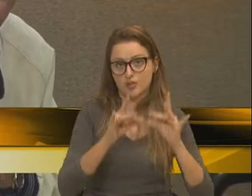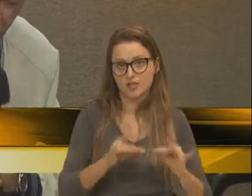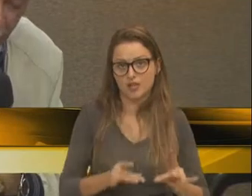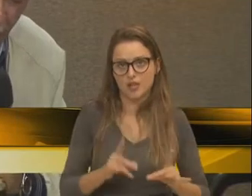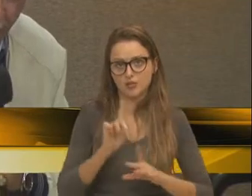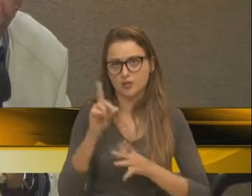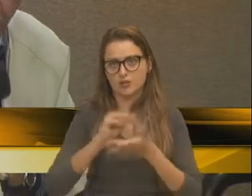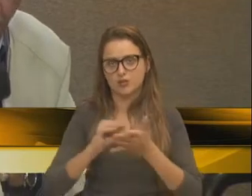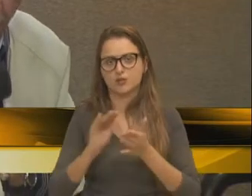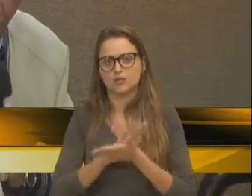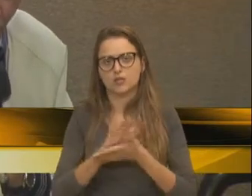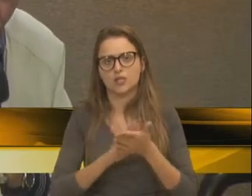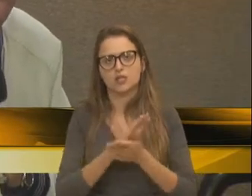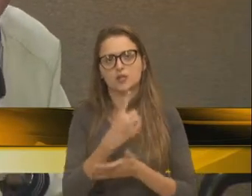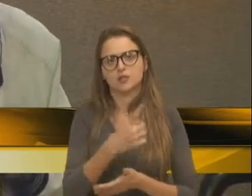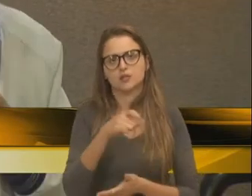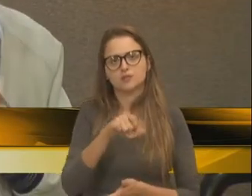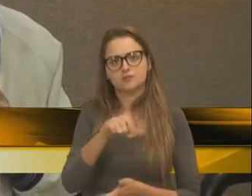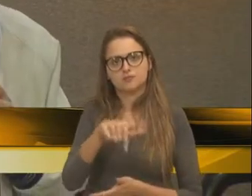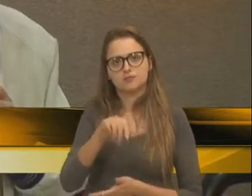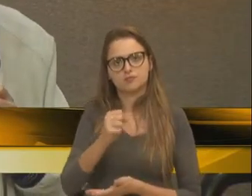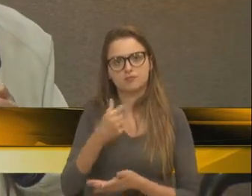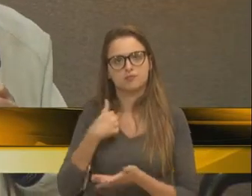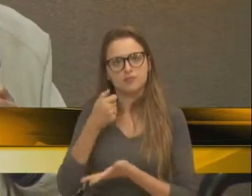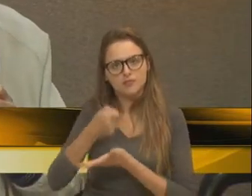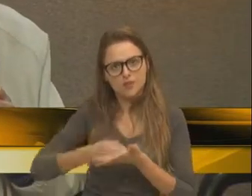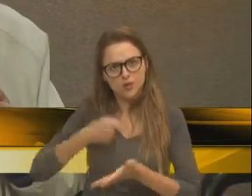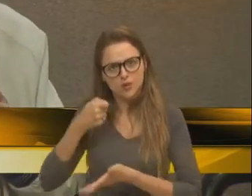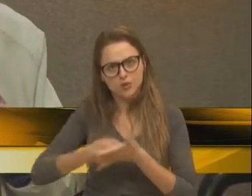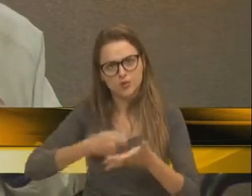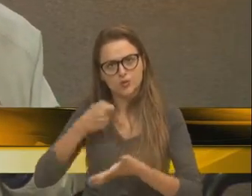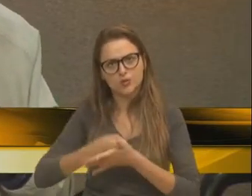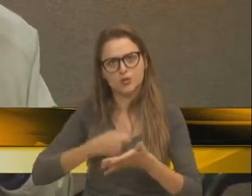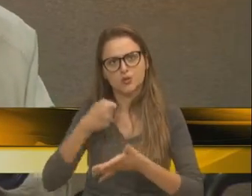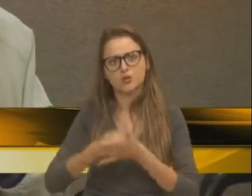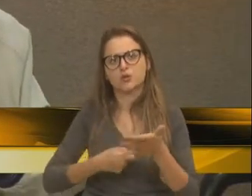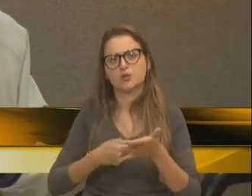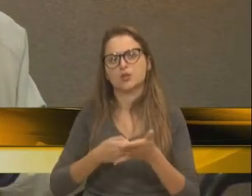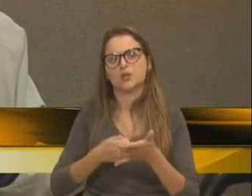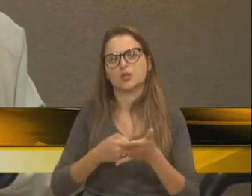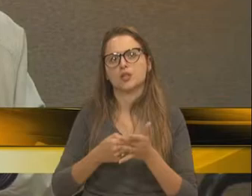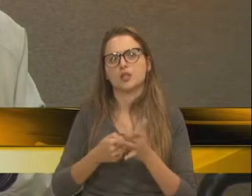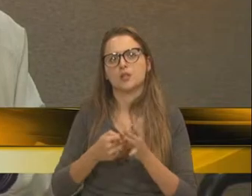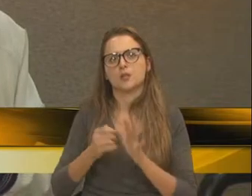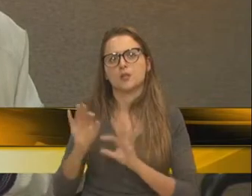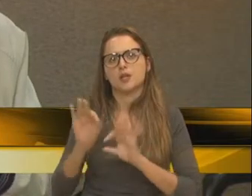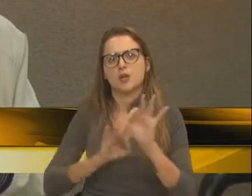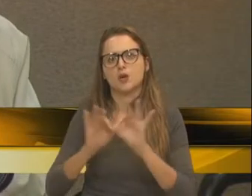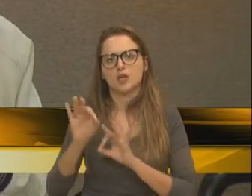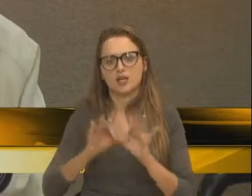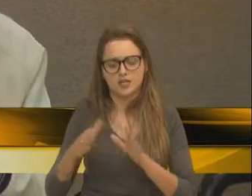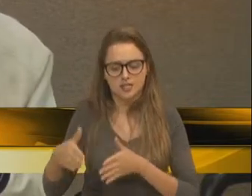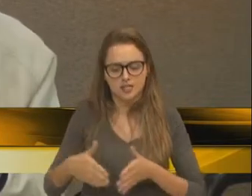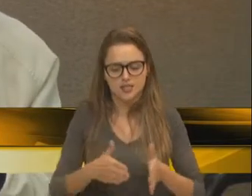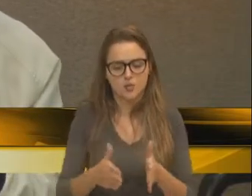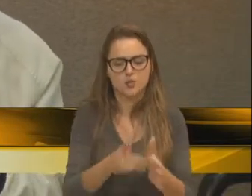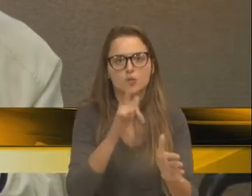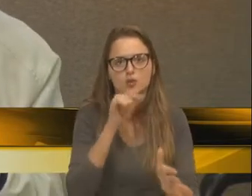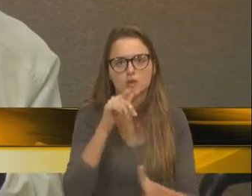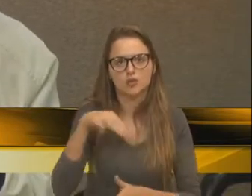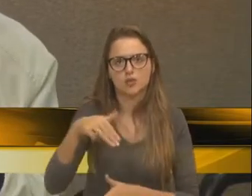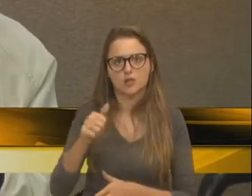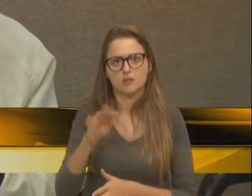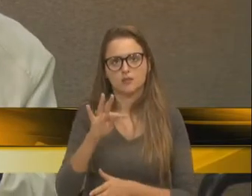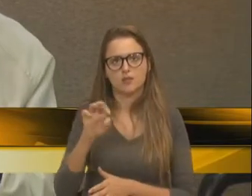desde 1978 eu brigo pelo esgotamento das águas ali da Mateus Janela, que vai beneficiar São